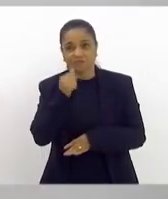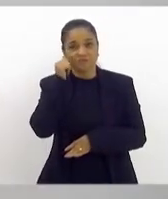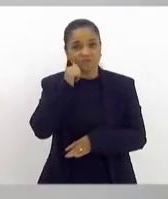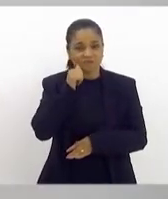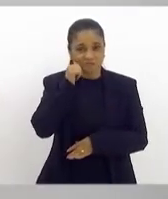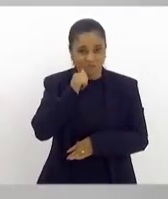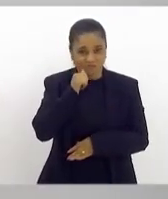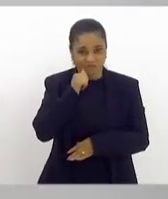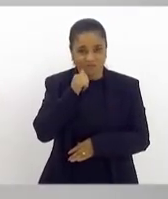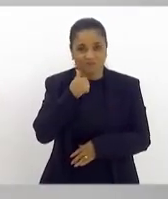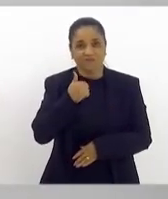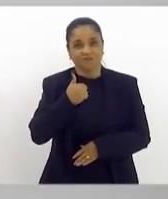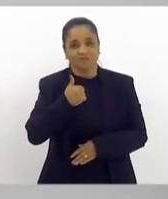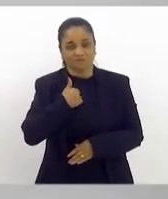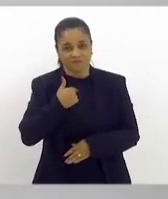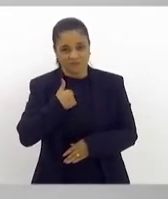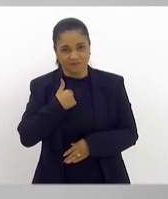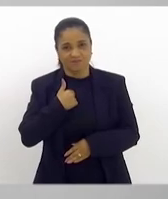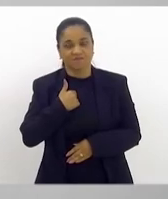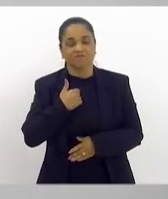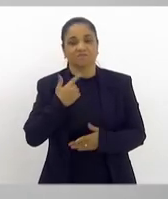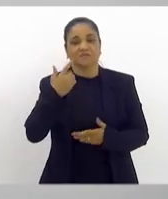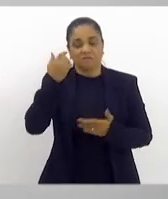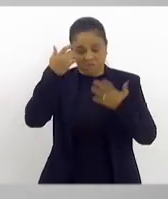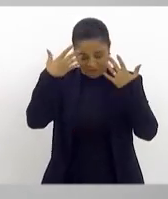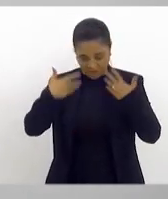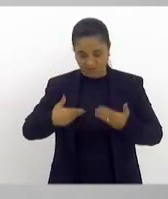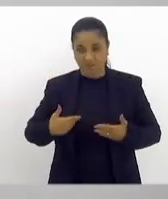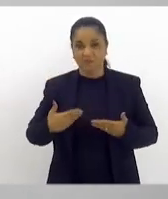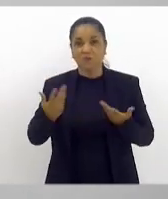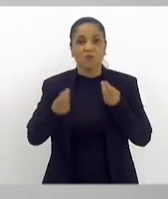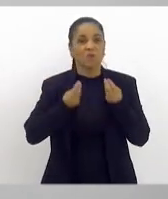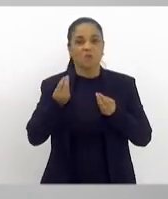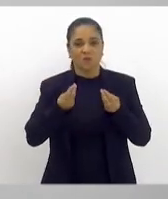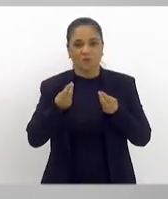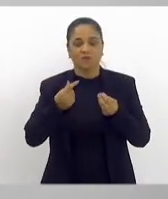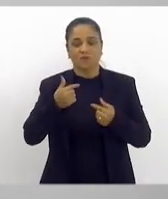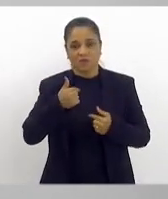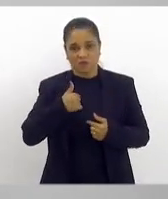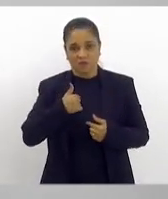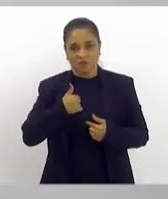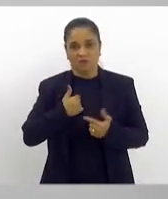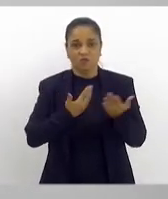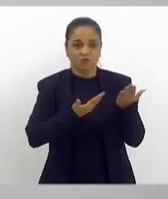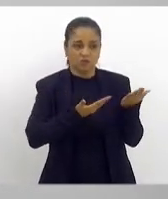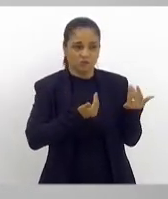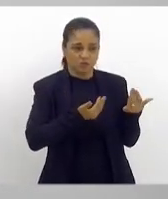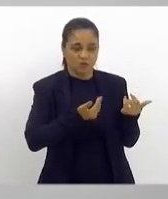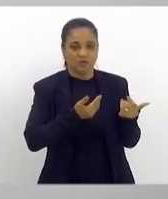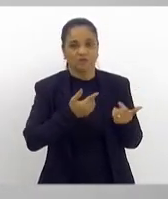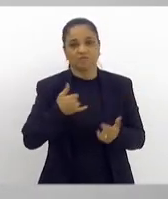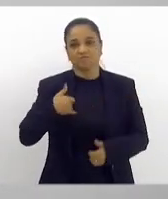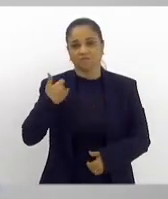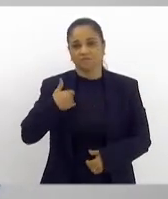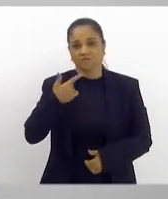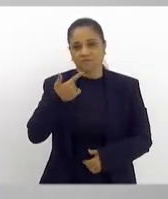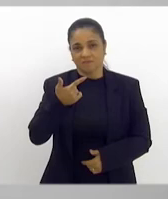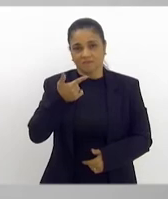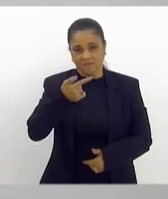Também, vou fazer minha autodiscrição, né? Sou um jovem de 27 anos,